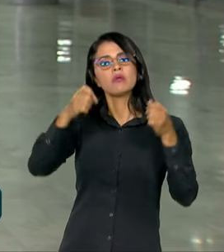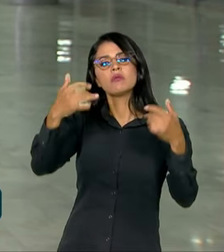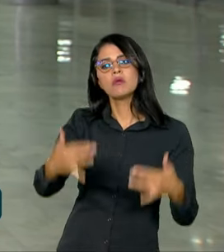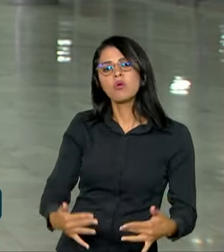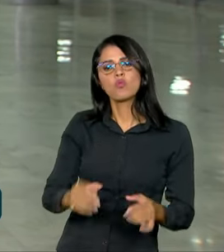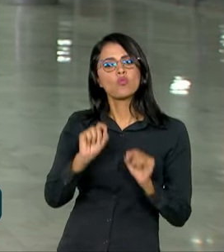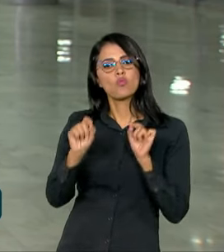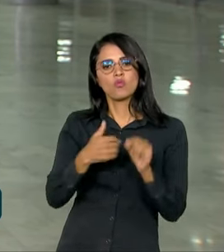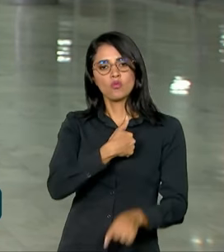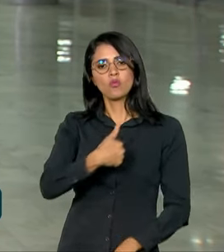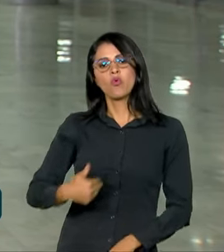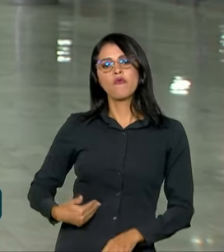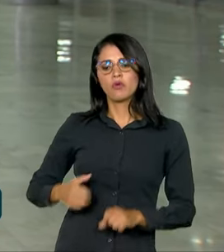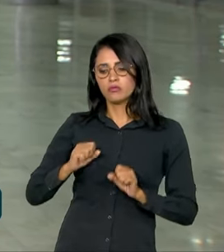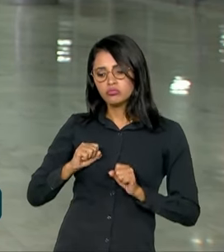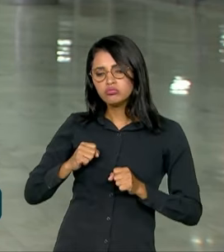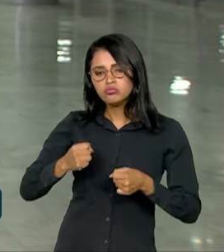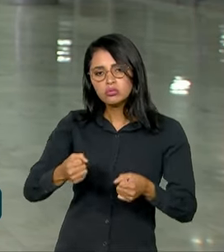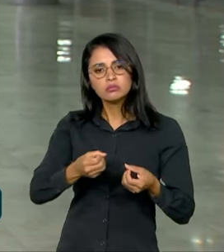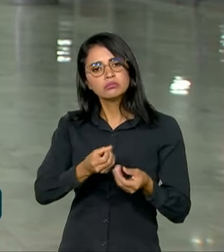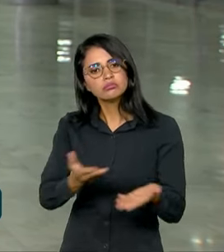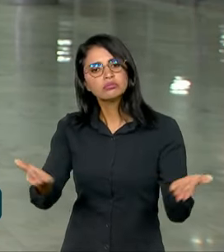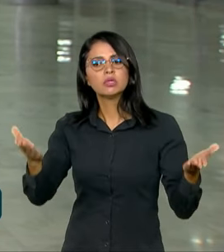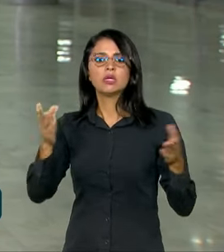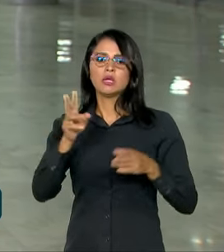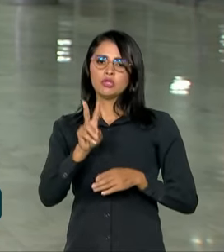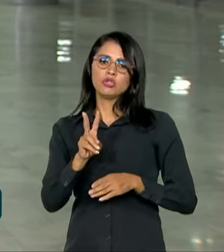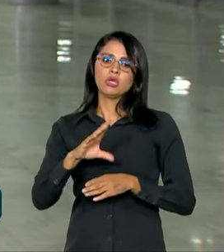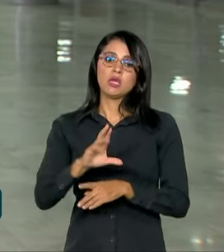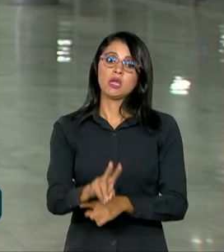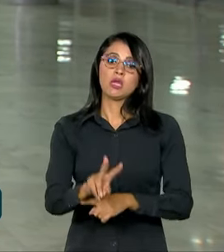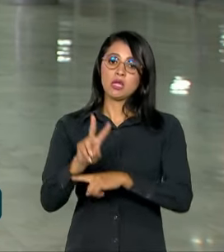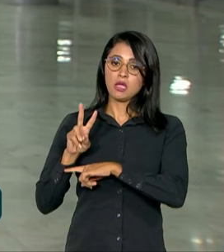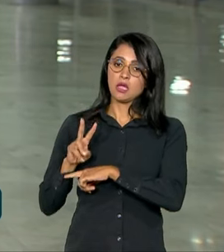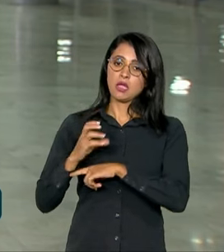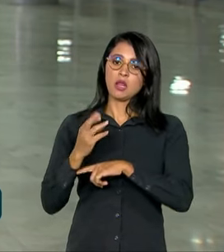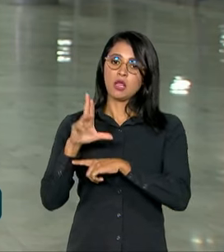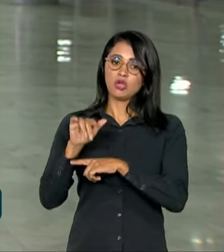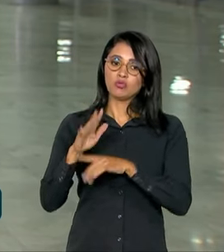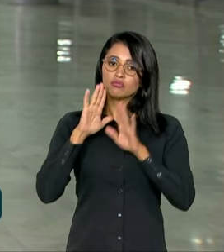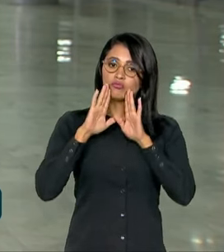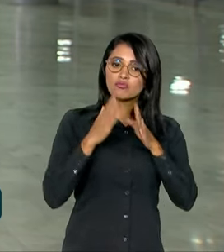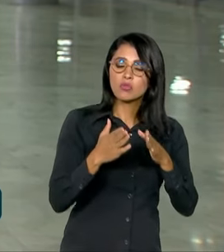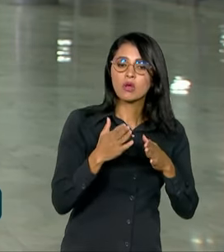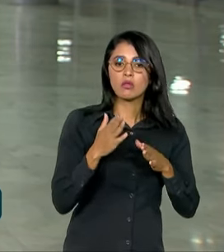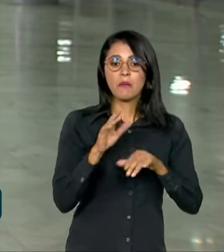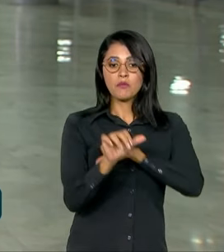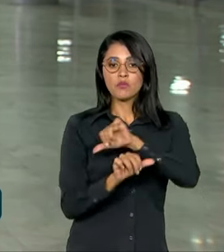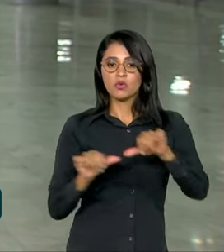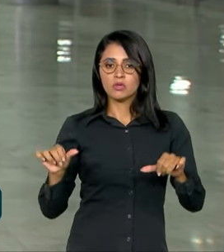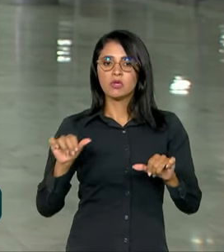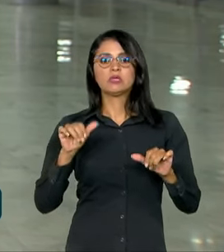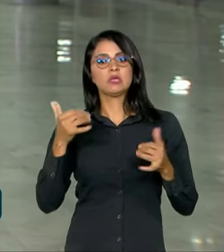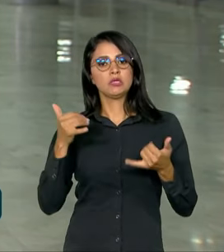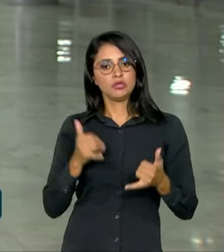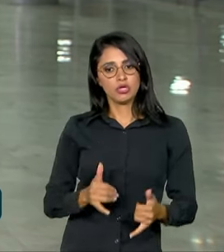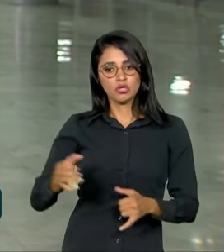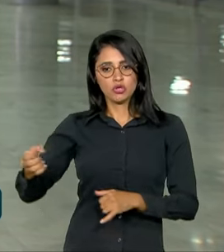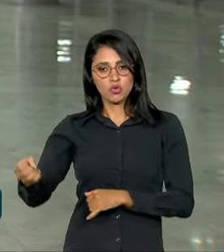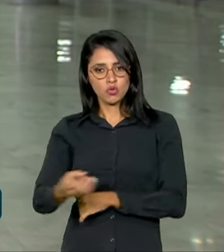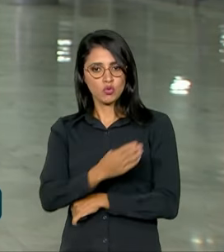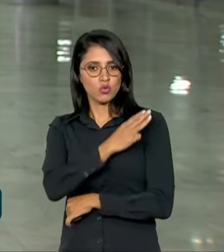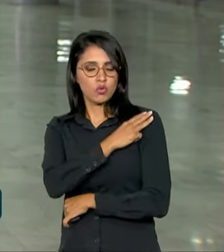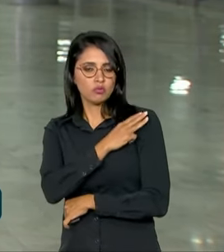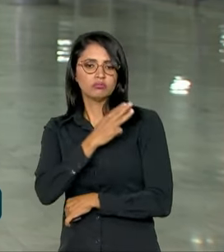governo está empenhado em ampliar a oferta de crédito e focar na transição energética e o novo ensino médio. Esses